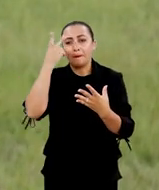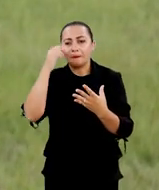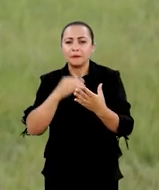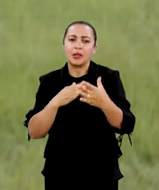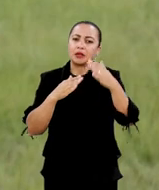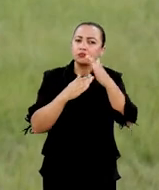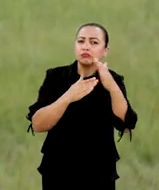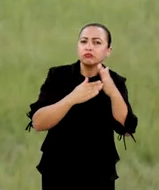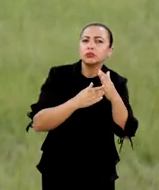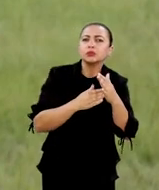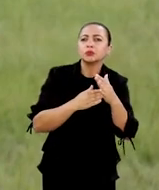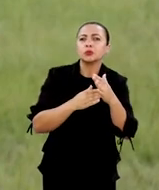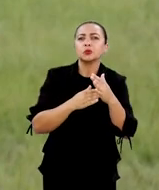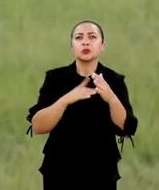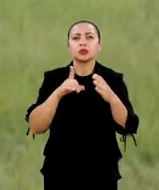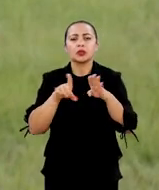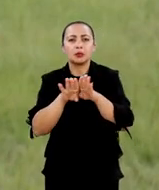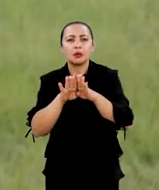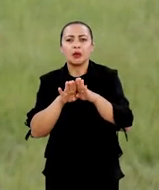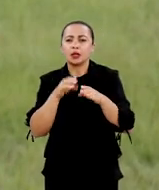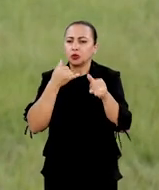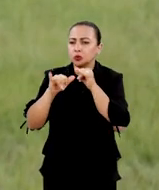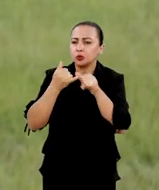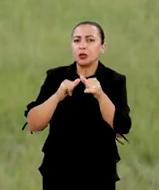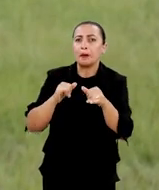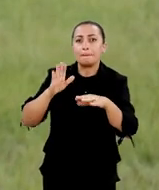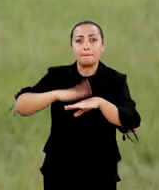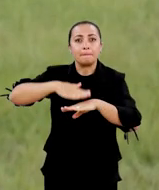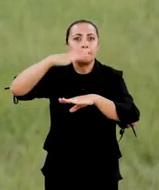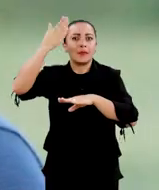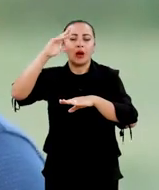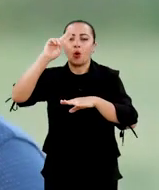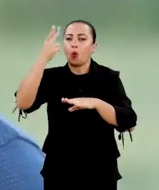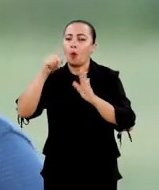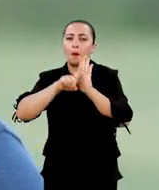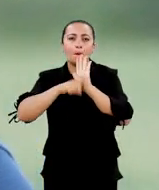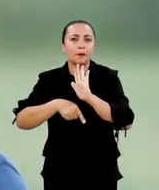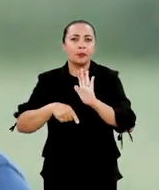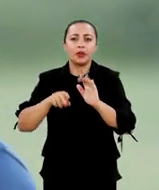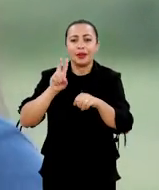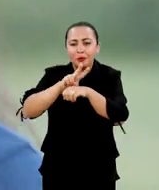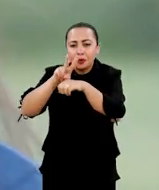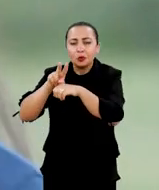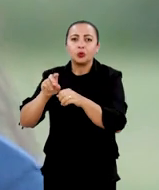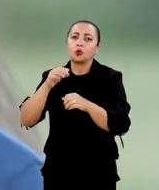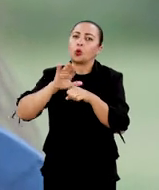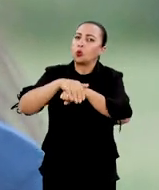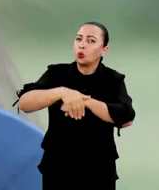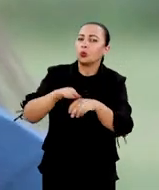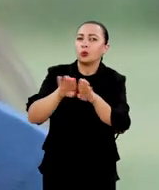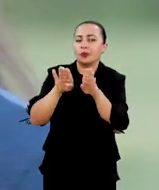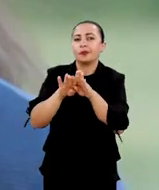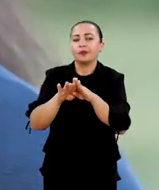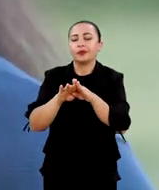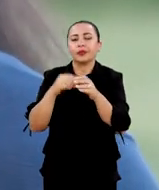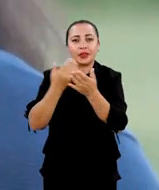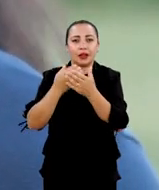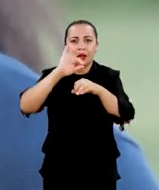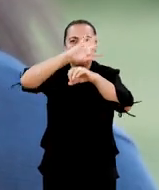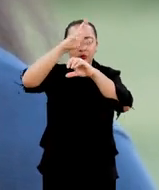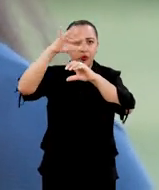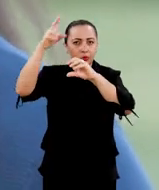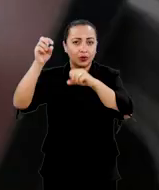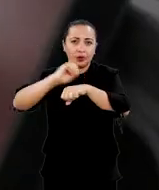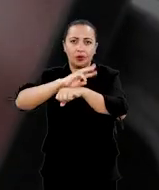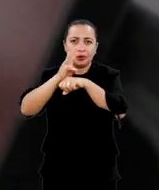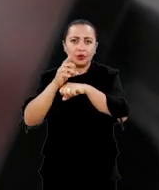plasma, tanto para períodos de atividade solar máxima, atividade solar mínima, e ao longo de toda a noite. A gente faz esse estudo das estruturas